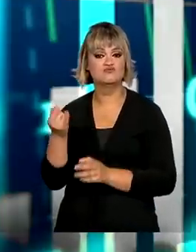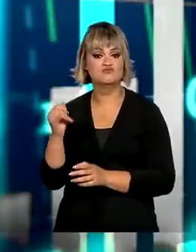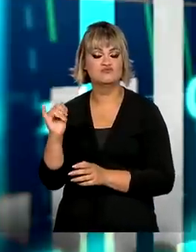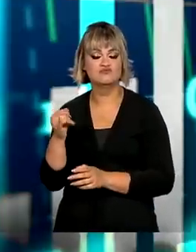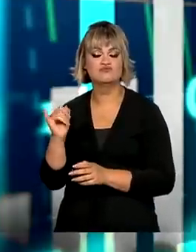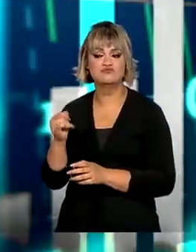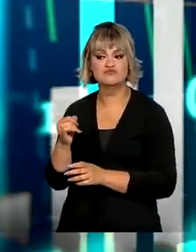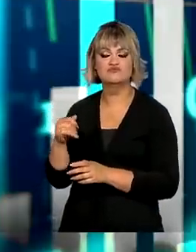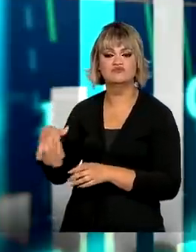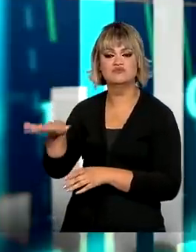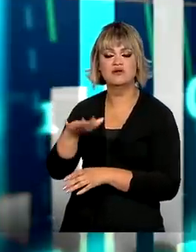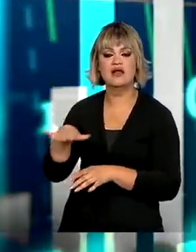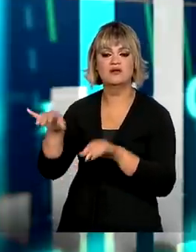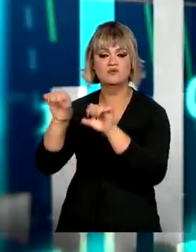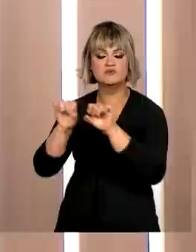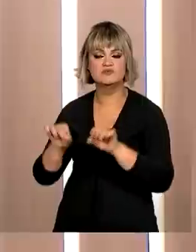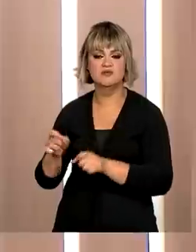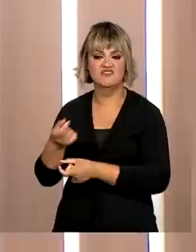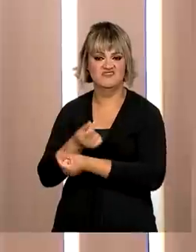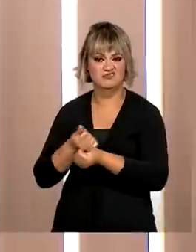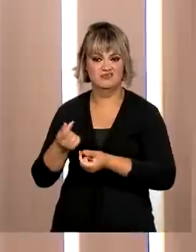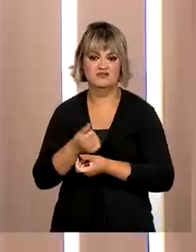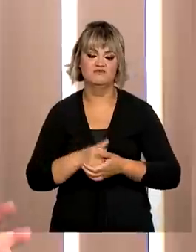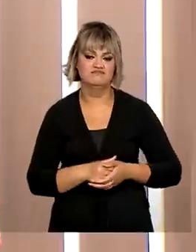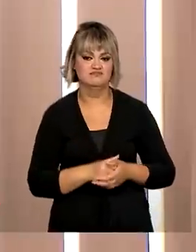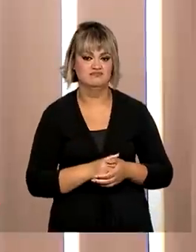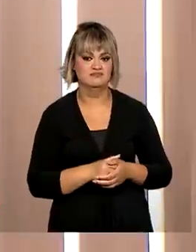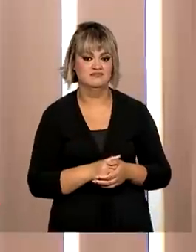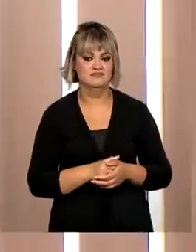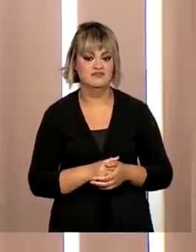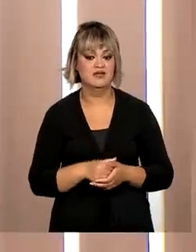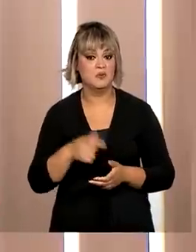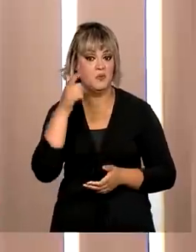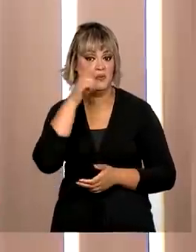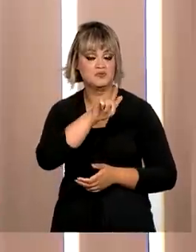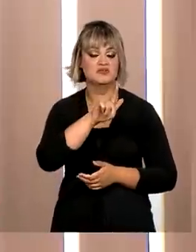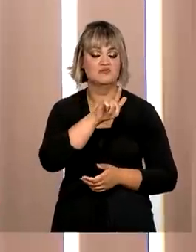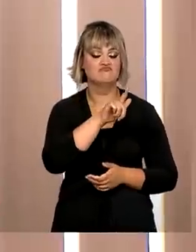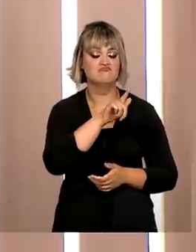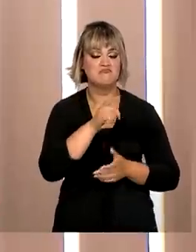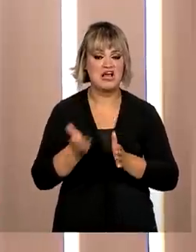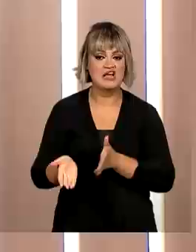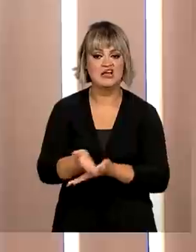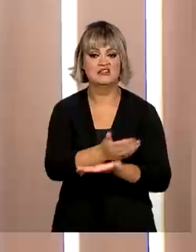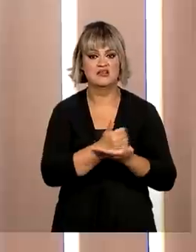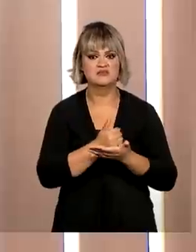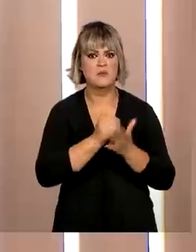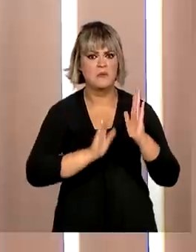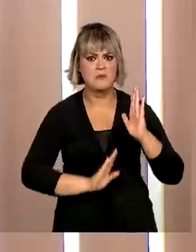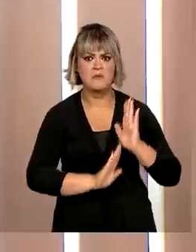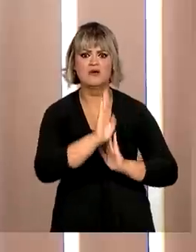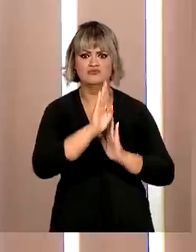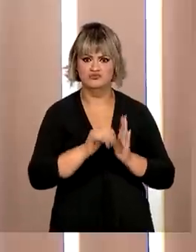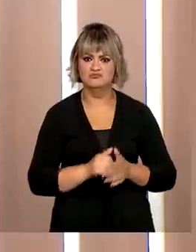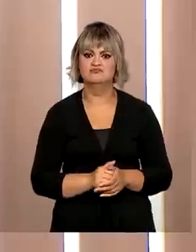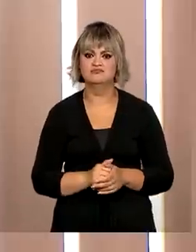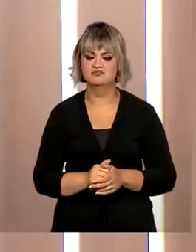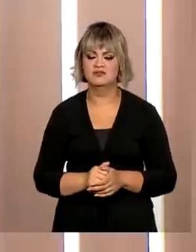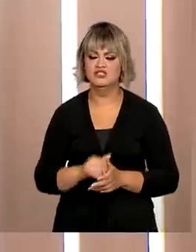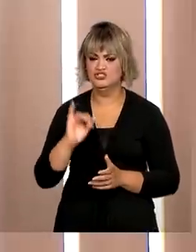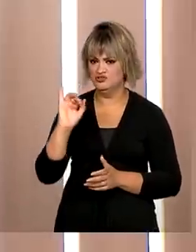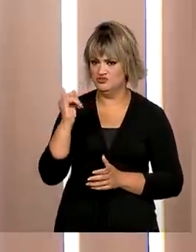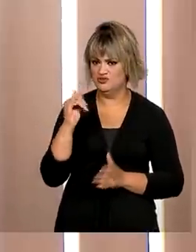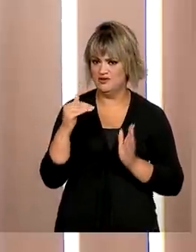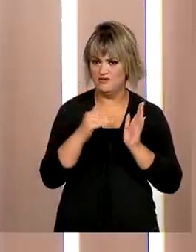sobre rendimentos no sistema financeiro. O resultado de tudo isso foi uma arrecadação recorde no acumulado do ano, de